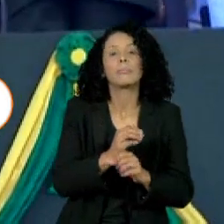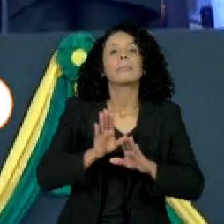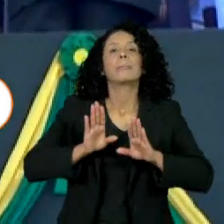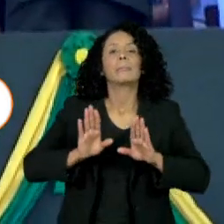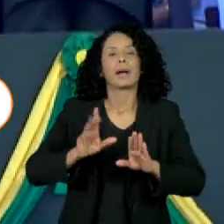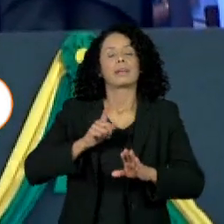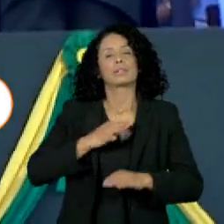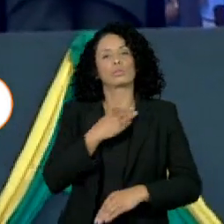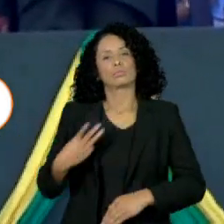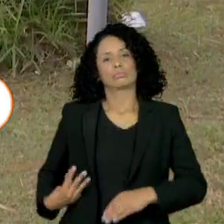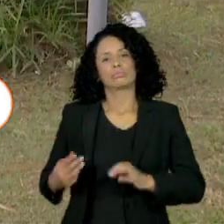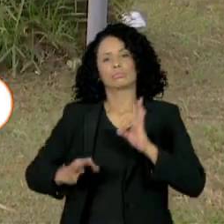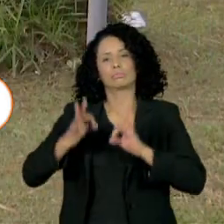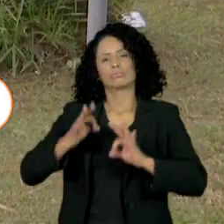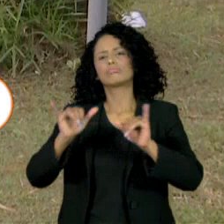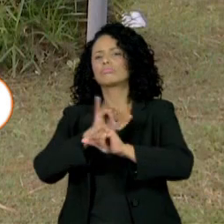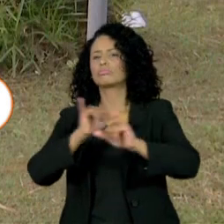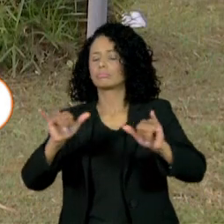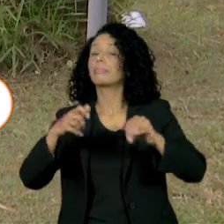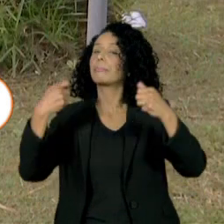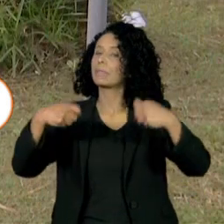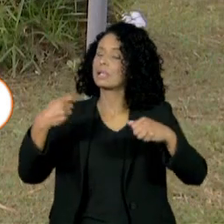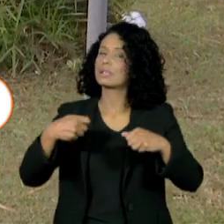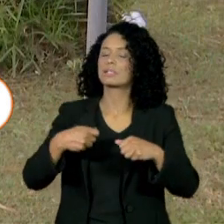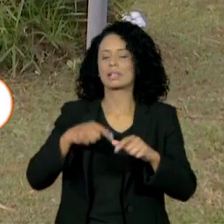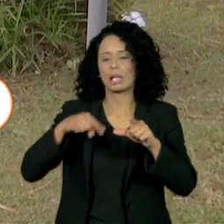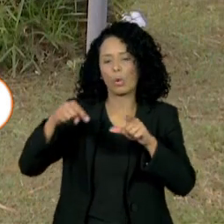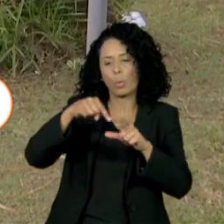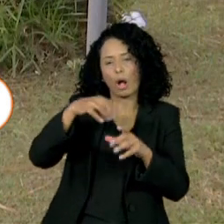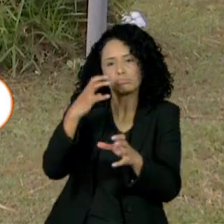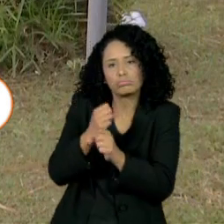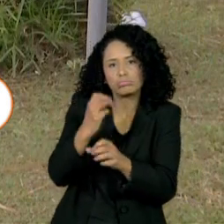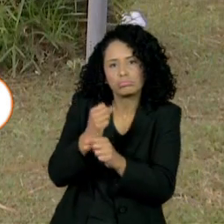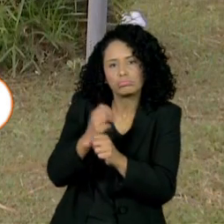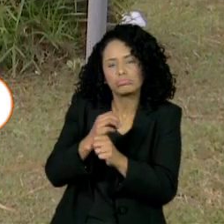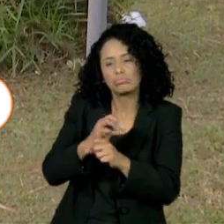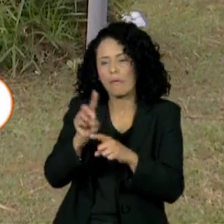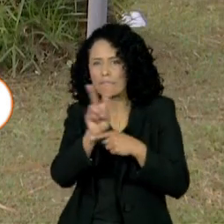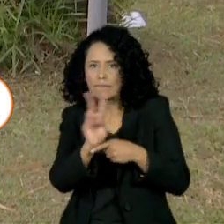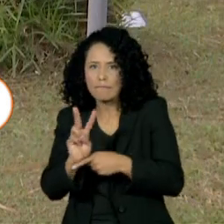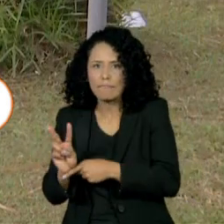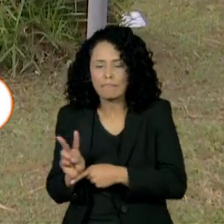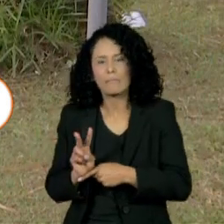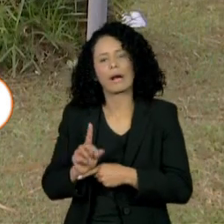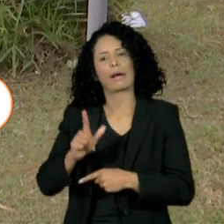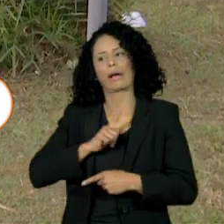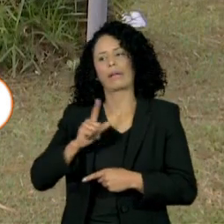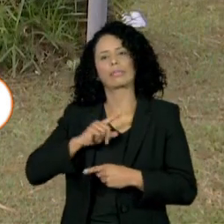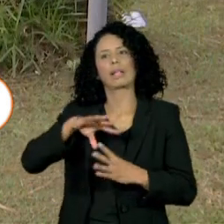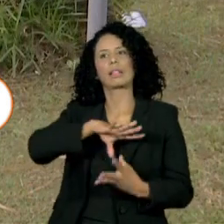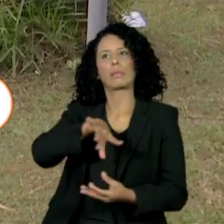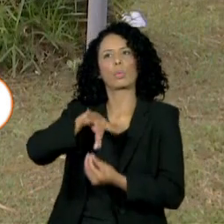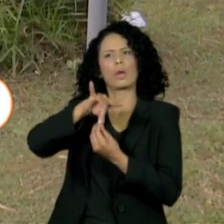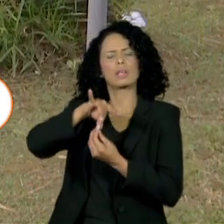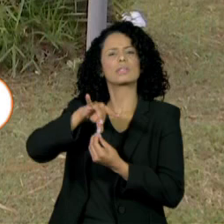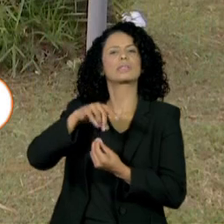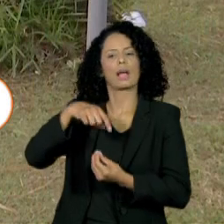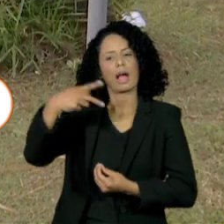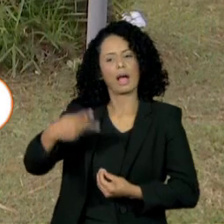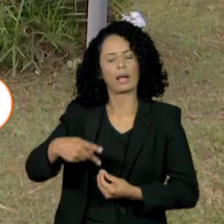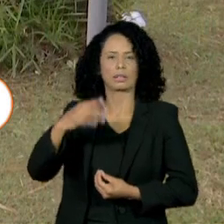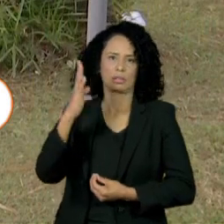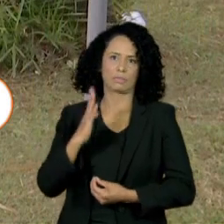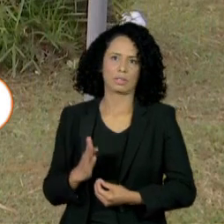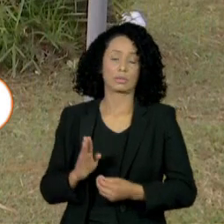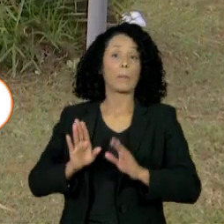medida é necessária para manter a democracia aqui no país. Mas a matéria do jornal O Globo mostra que esse ofício